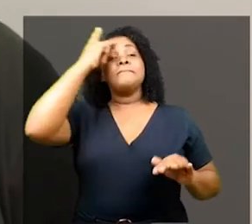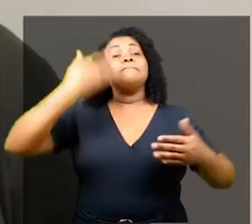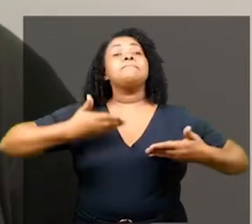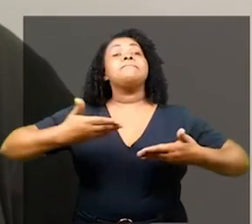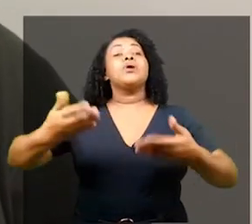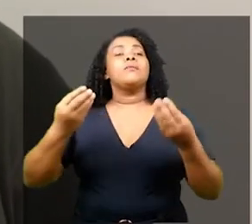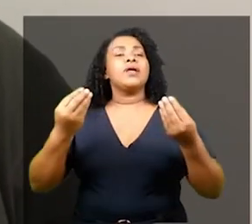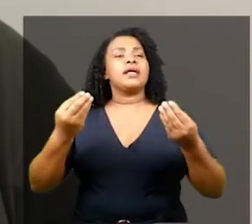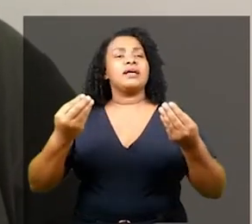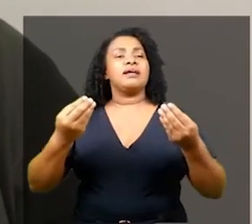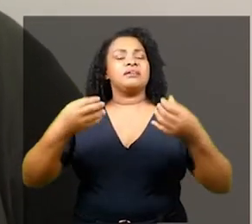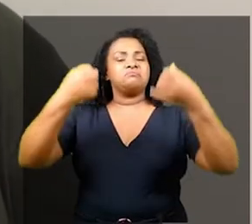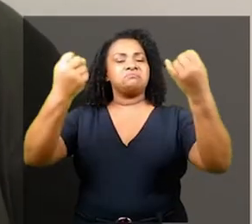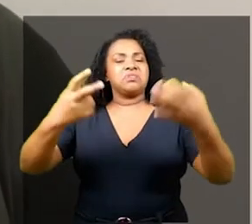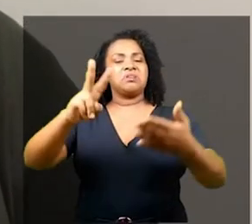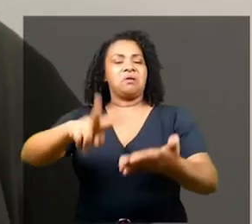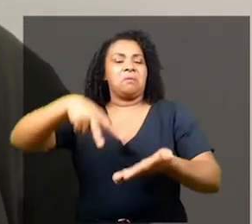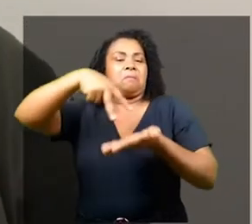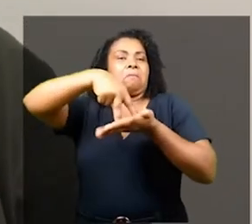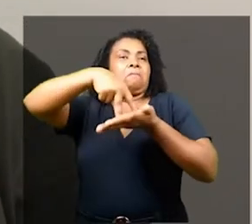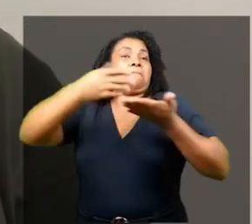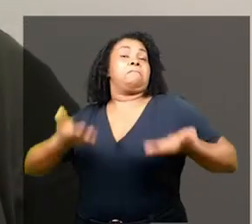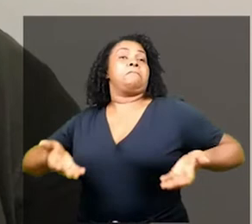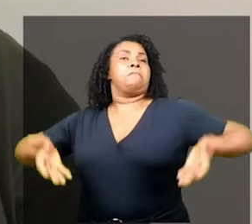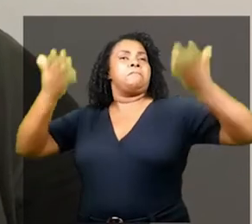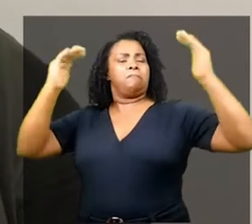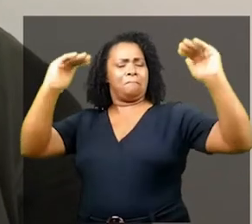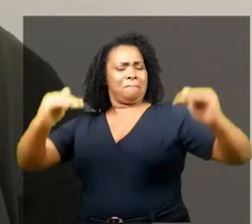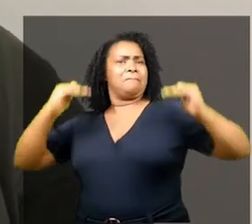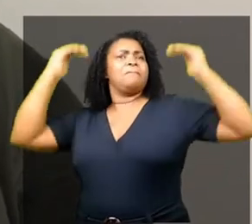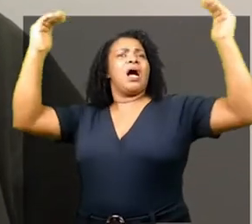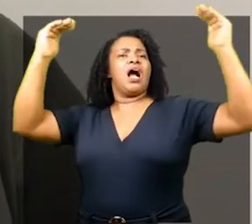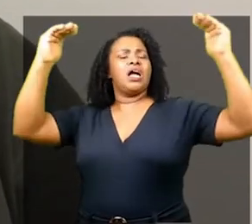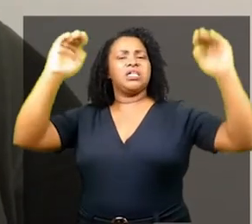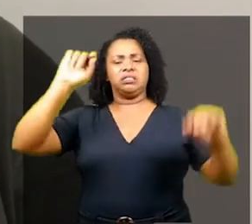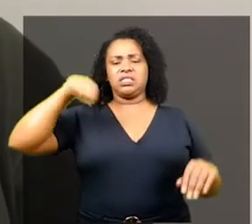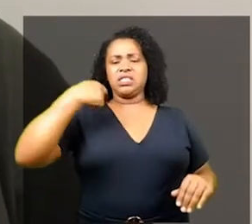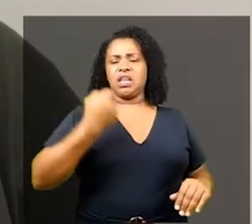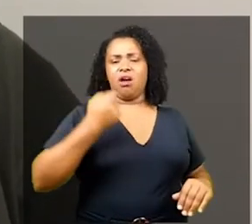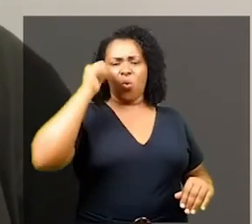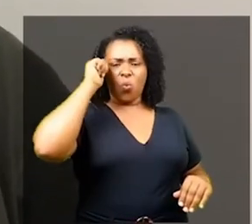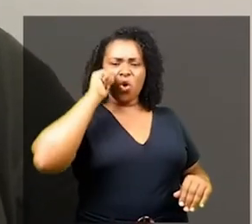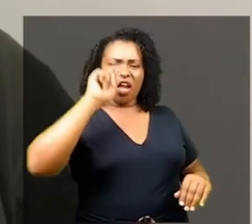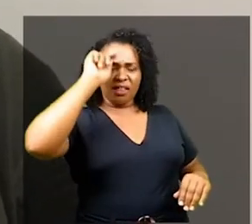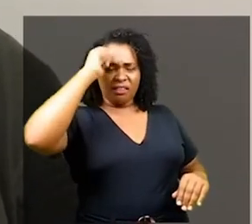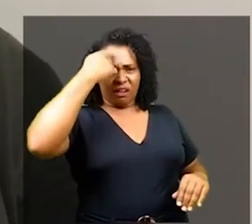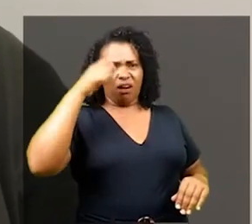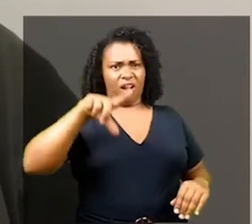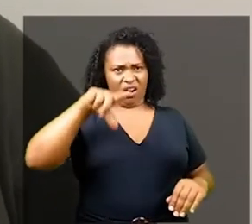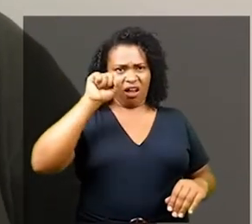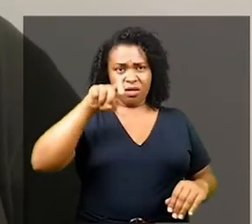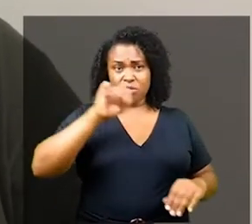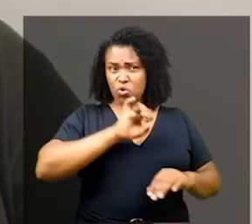produção artística, dos lugares que minha voz pode alcançar. Não sobre ser uma mulher negra e lésbica.